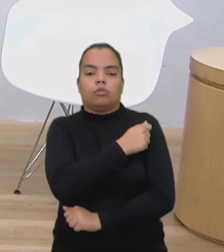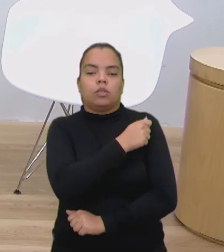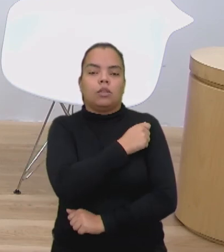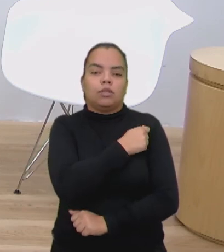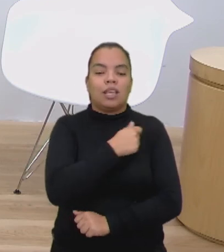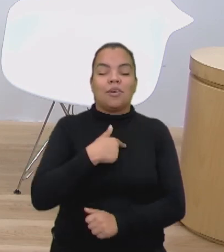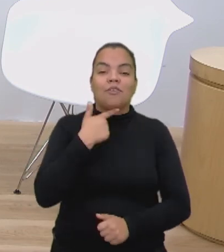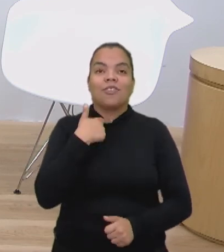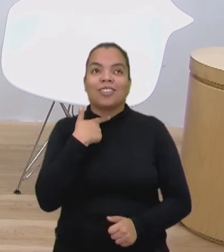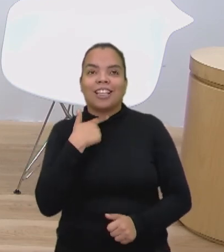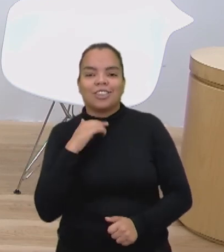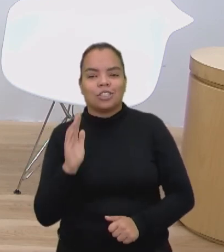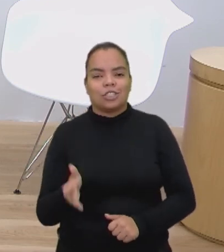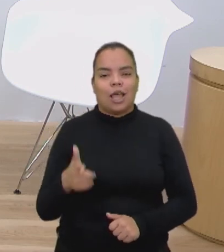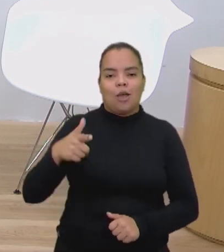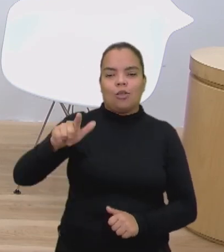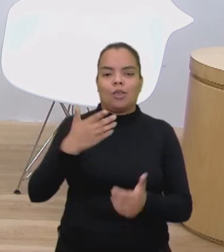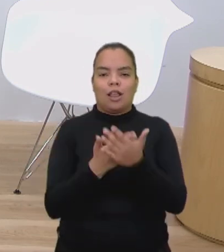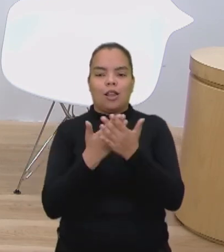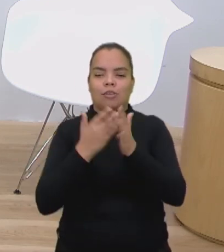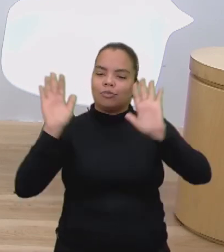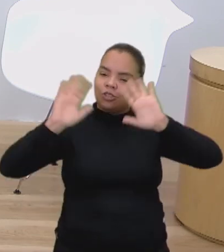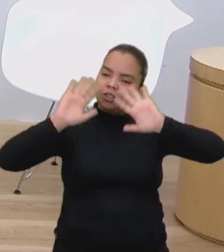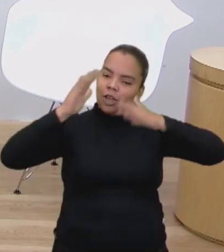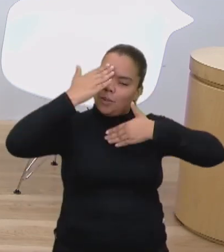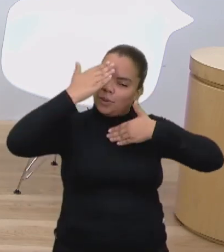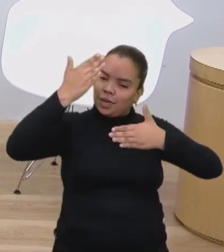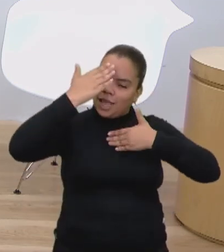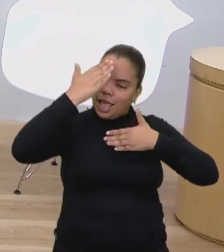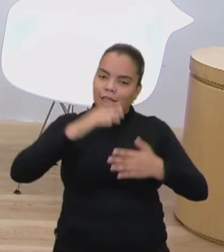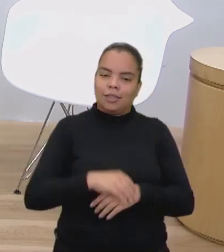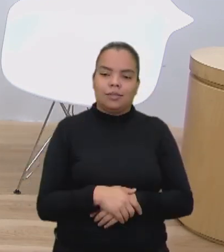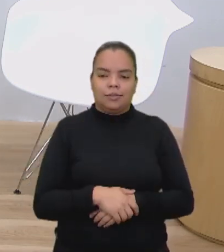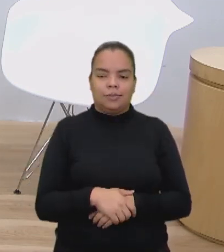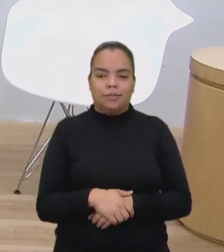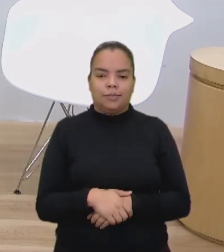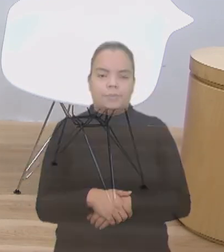para a próxima, viu, Ilana? Tchau, gente. Tchau. Obrigada, pessoal. Obrigado, tudo de bom.